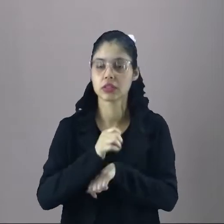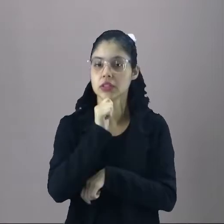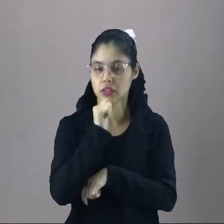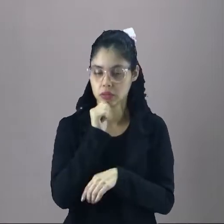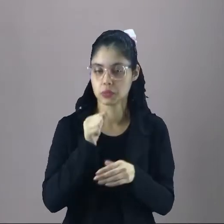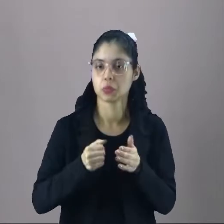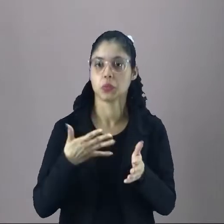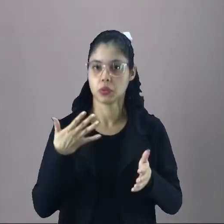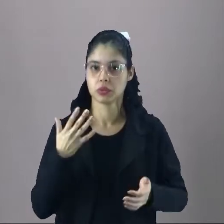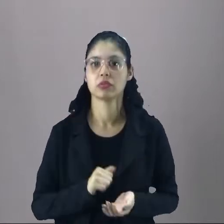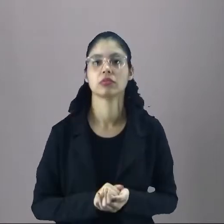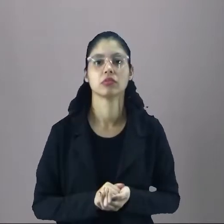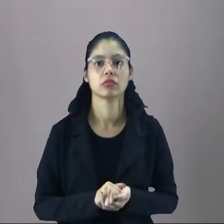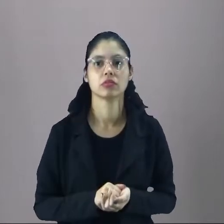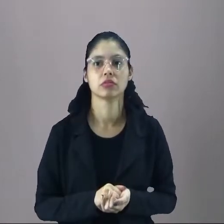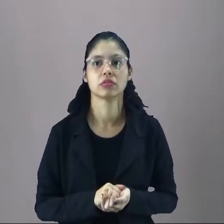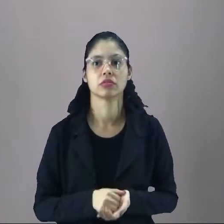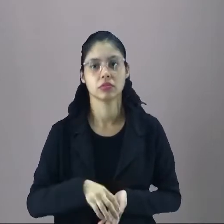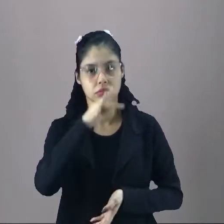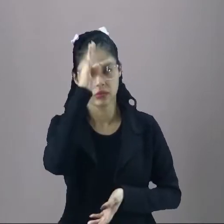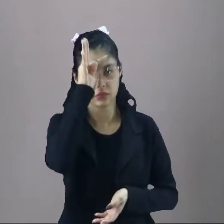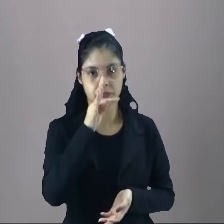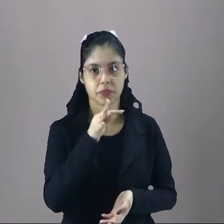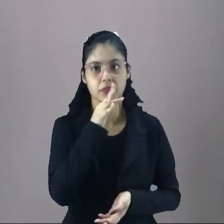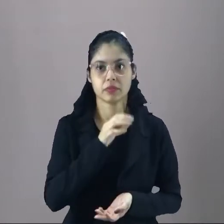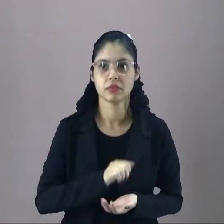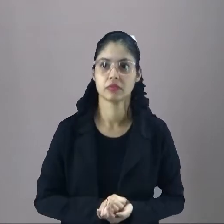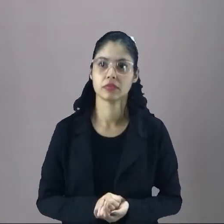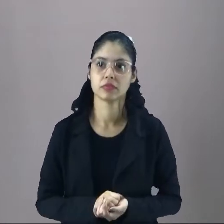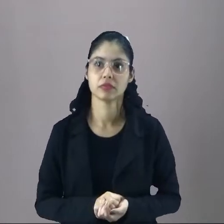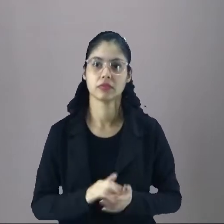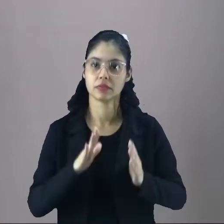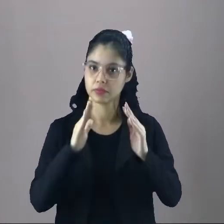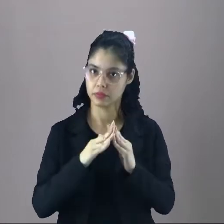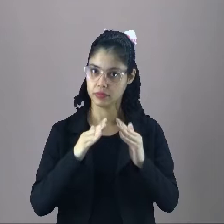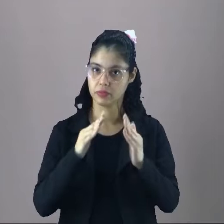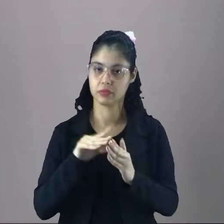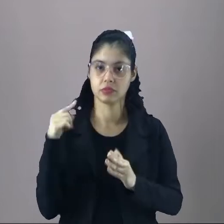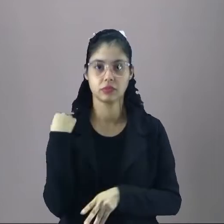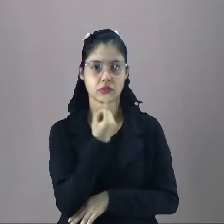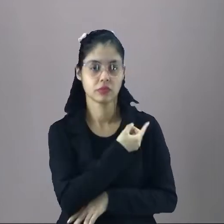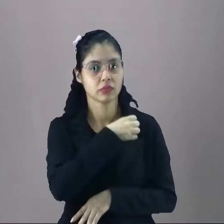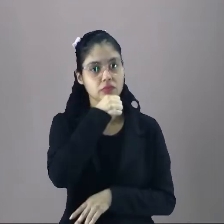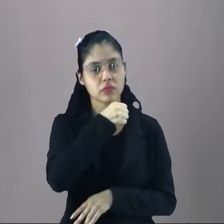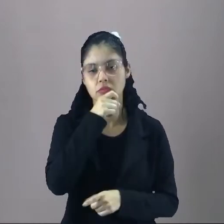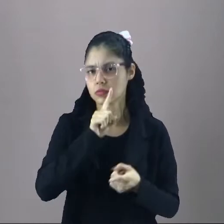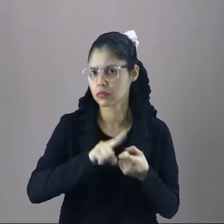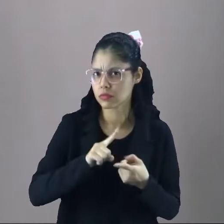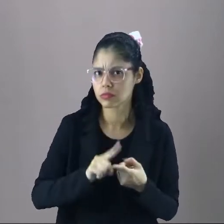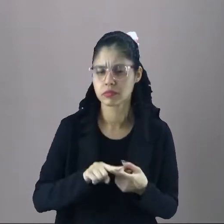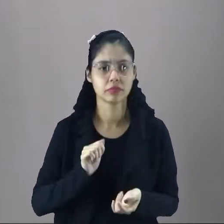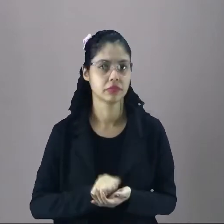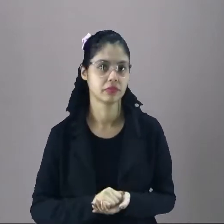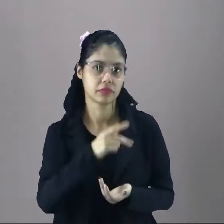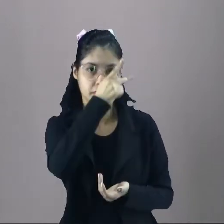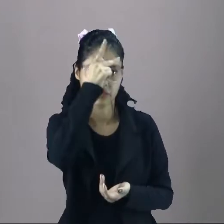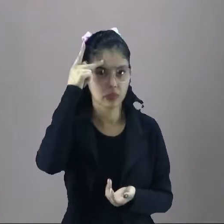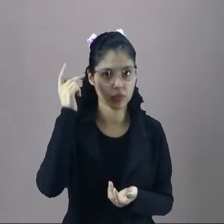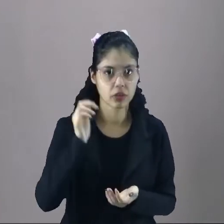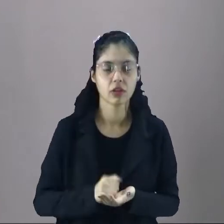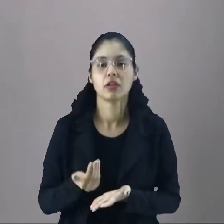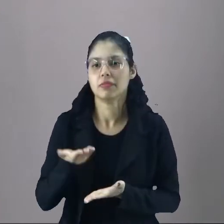dos costumes e das tradições são as casas dos nossos avós. Por quê? Eles são